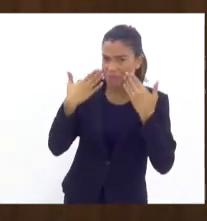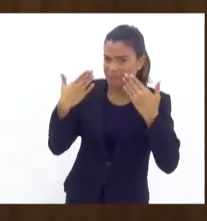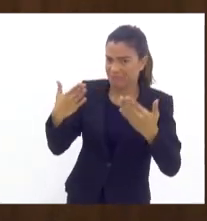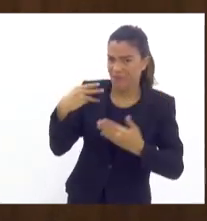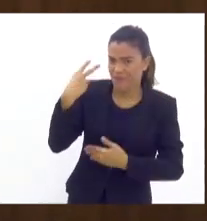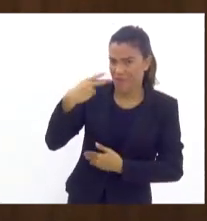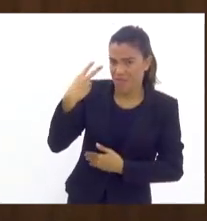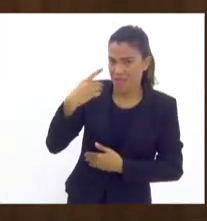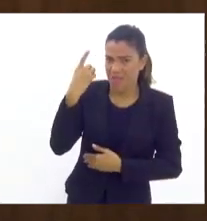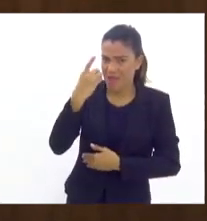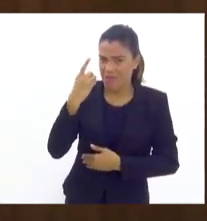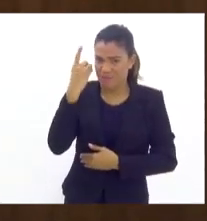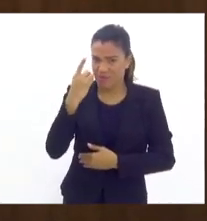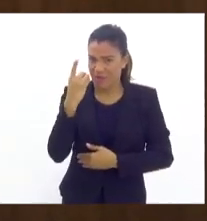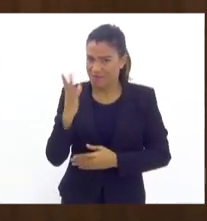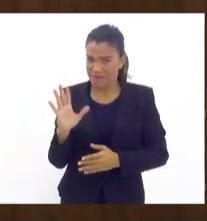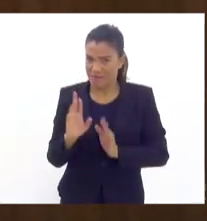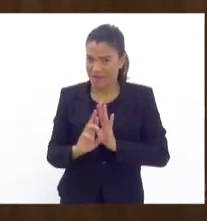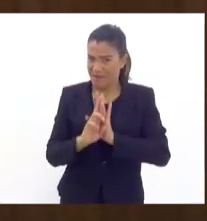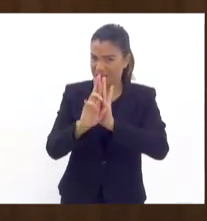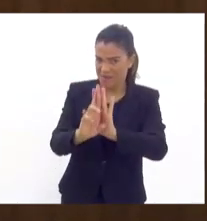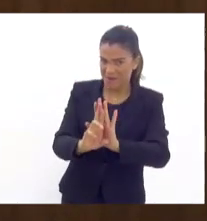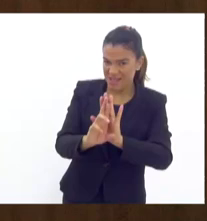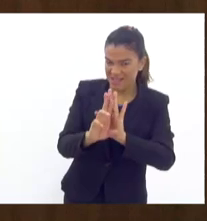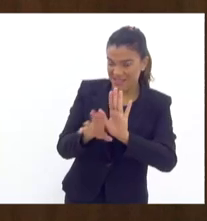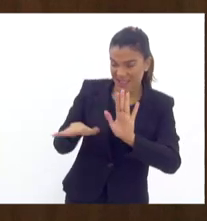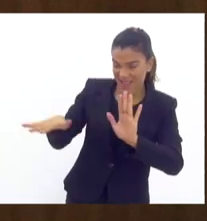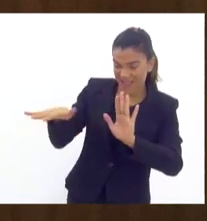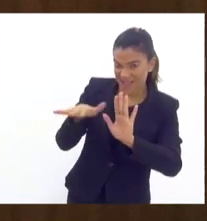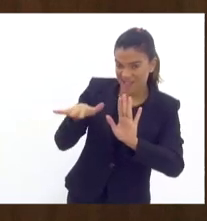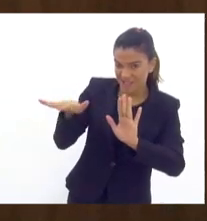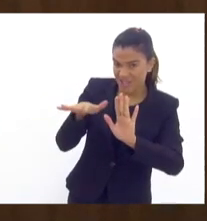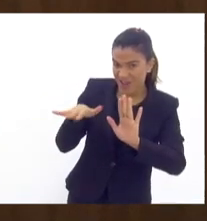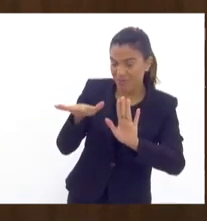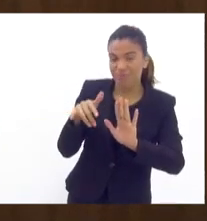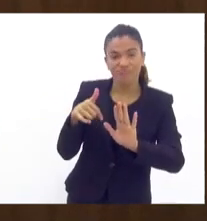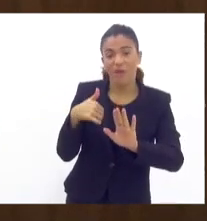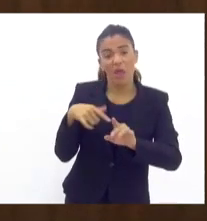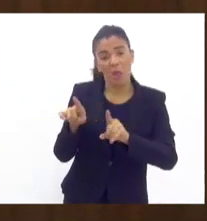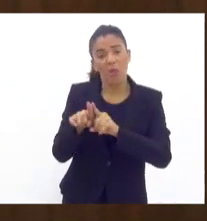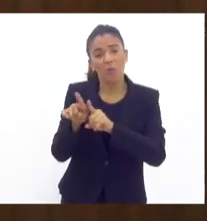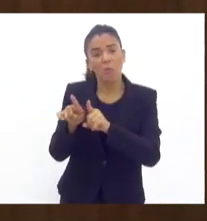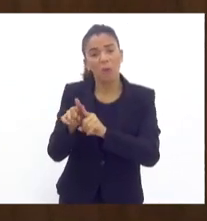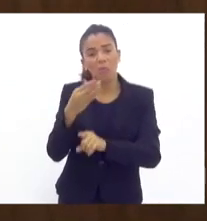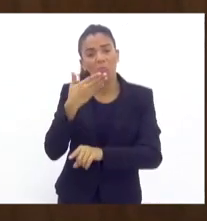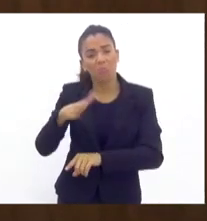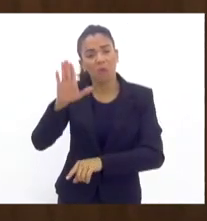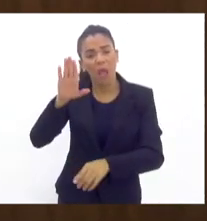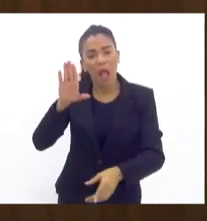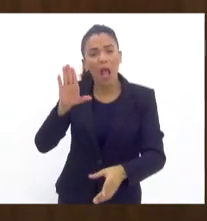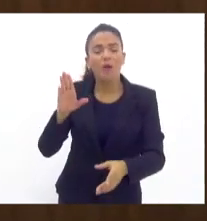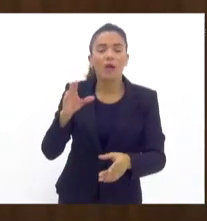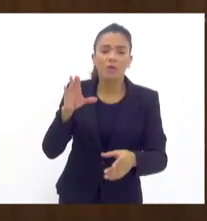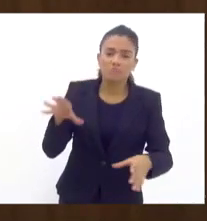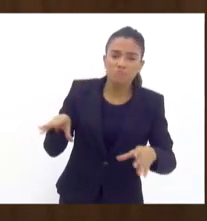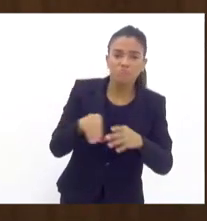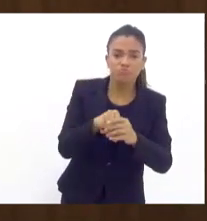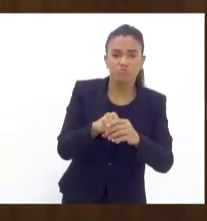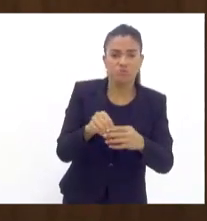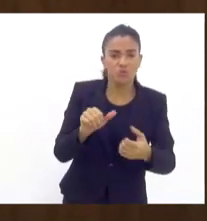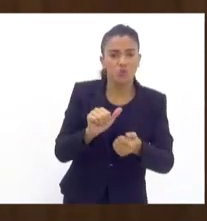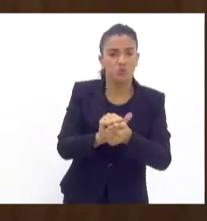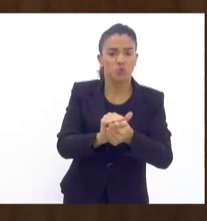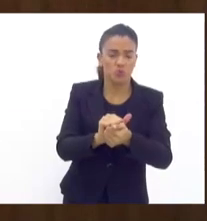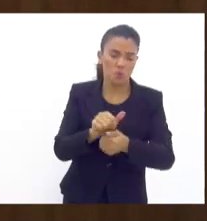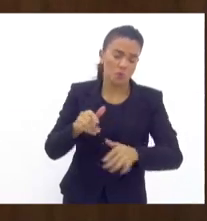deputado, que seja, como representante daquela região, ele também é participante desse caos. Só que o caos, muitas